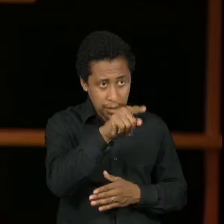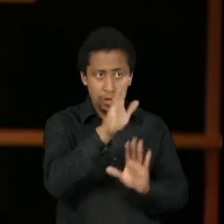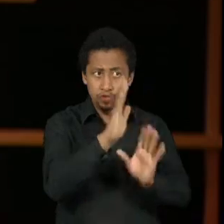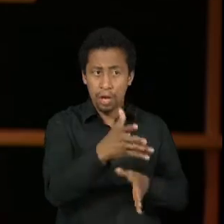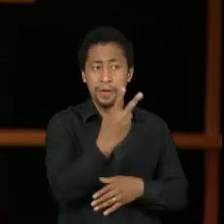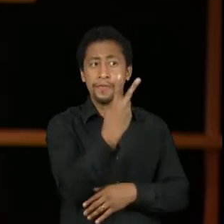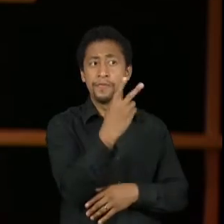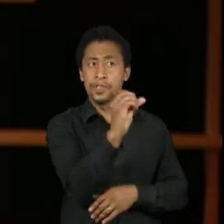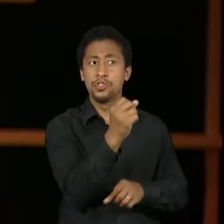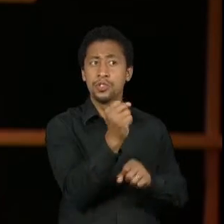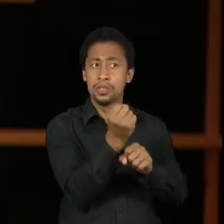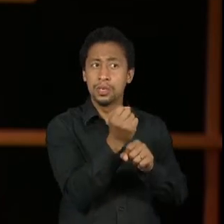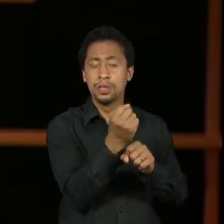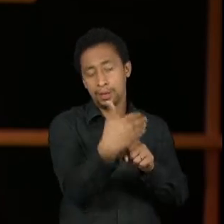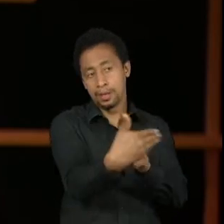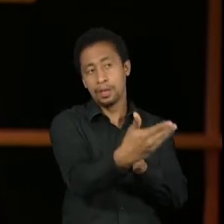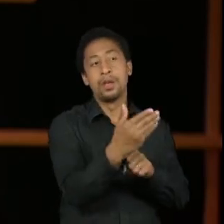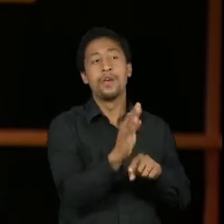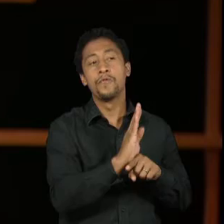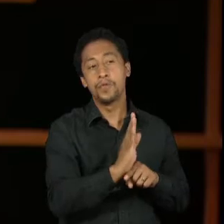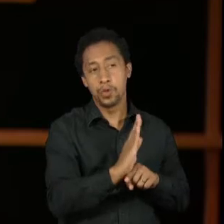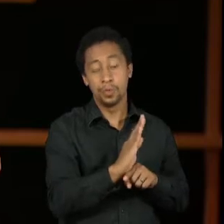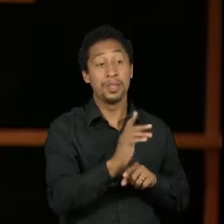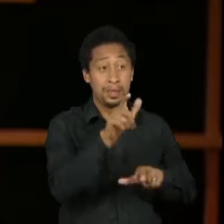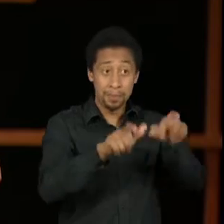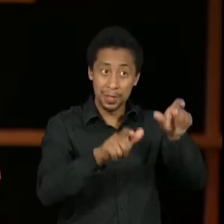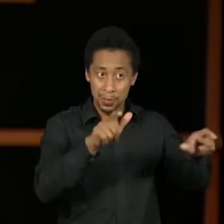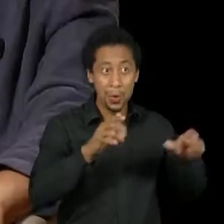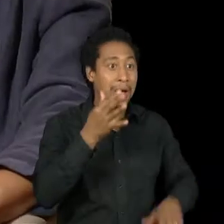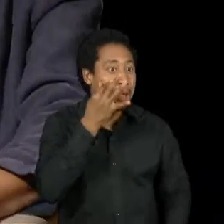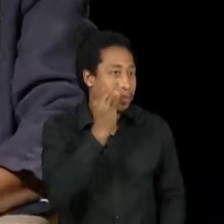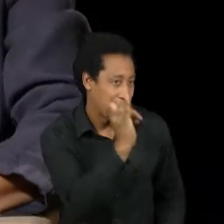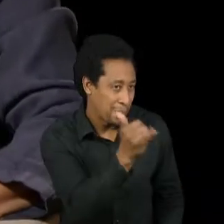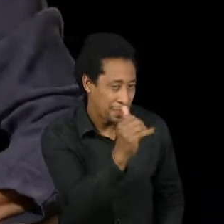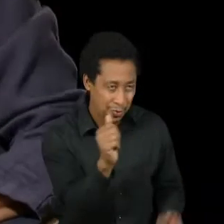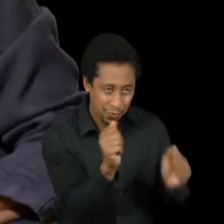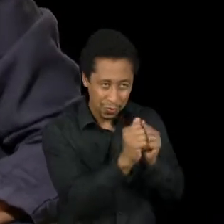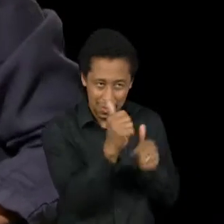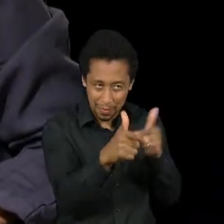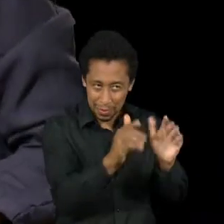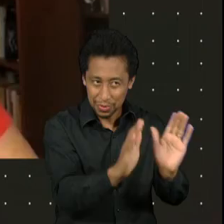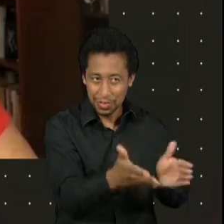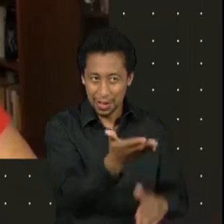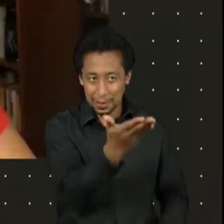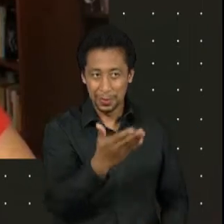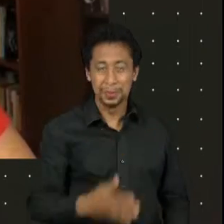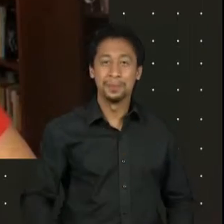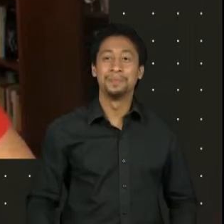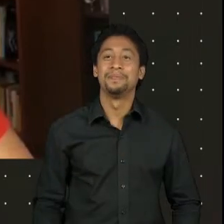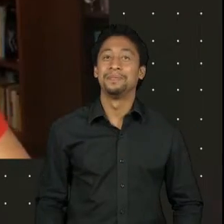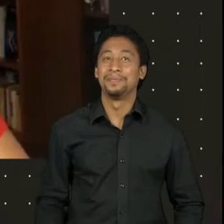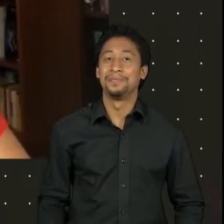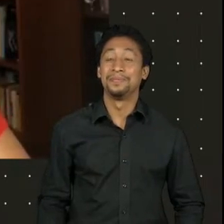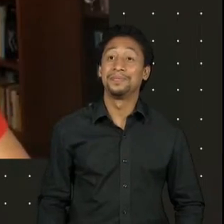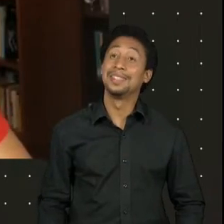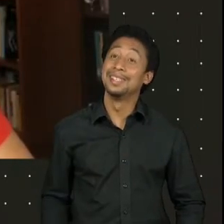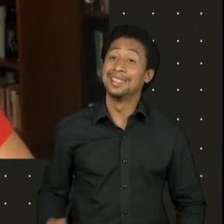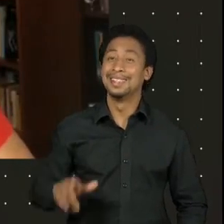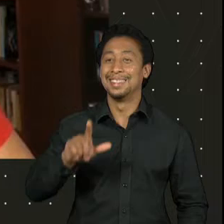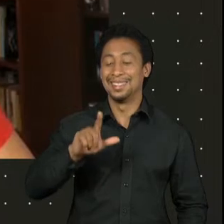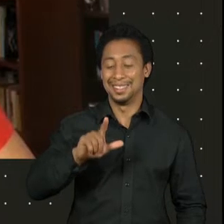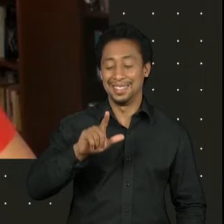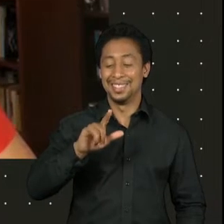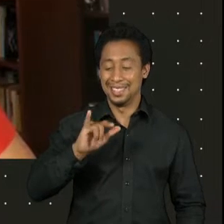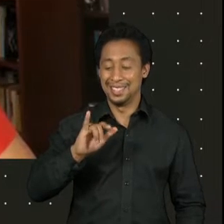depoimento de duas pessoas que tiveram com você nas telas grandes. ver quem. Ah, que legal. Lígia foi a primeira